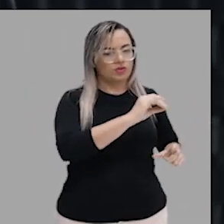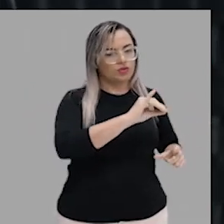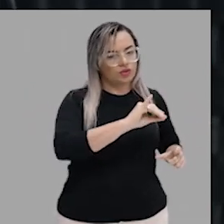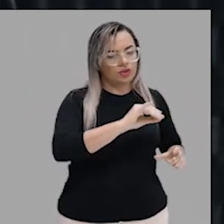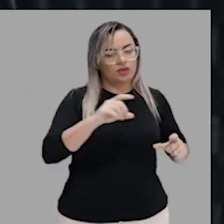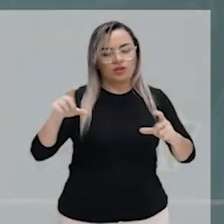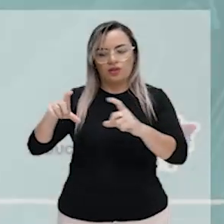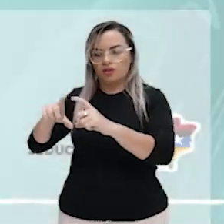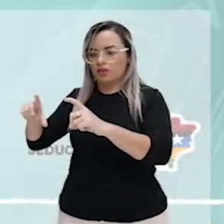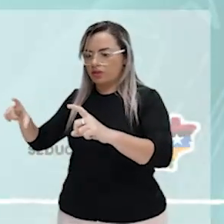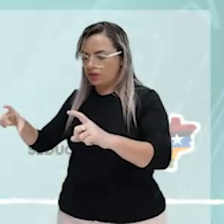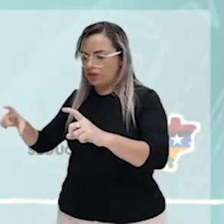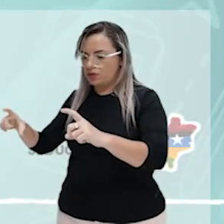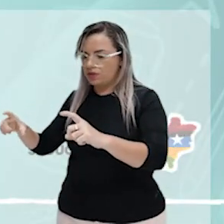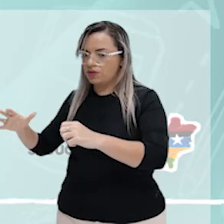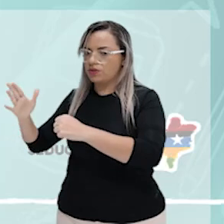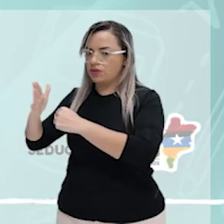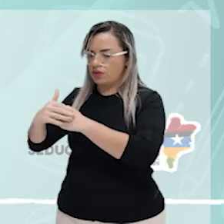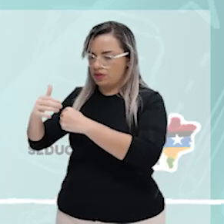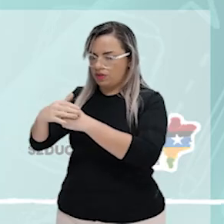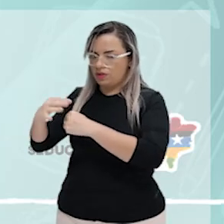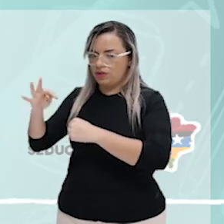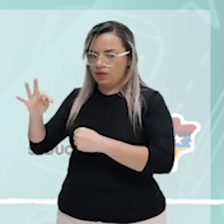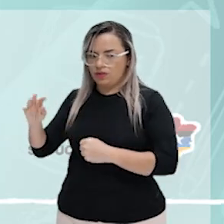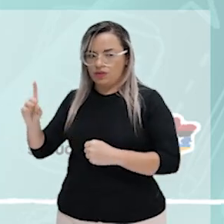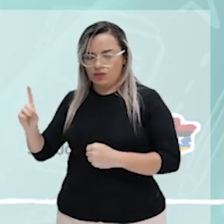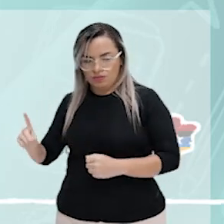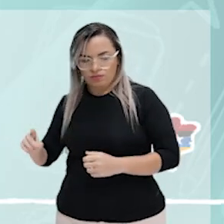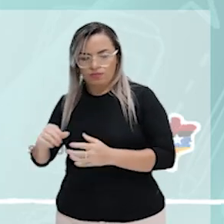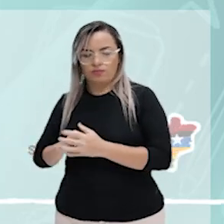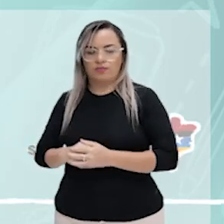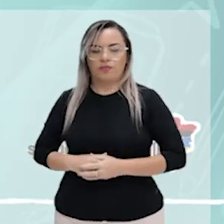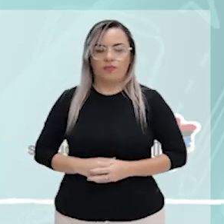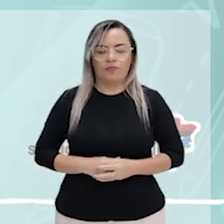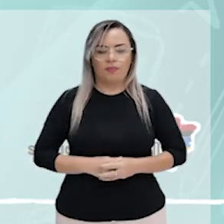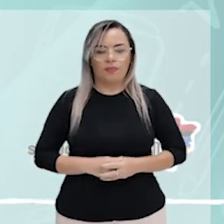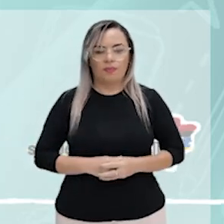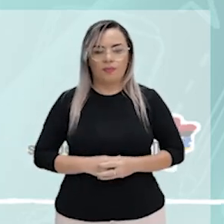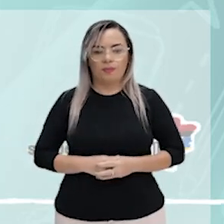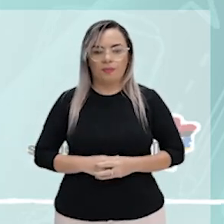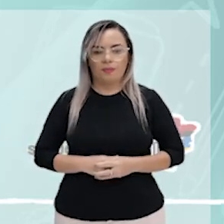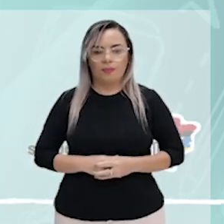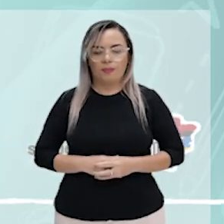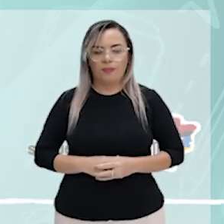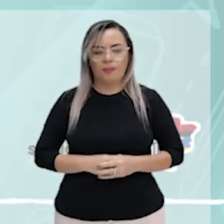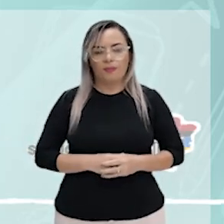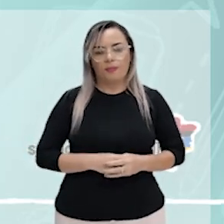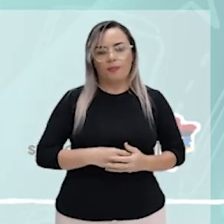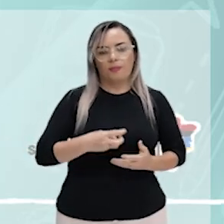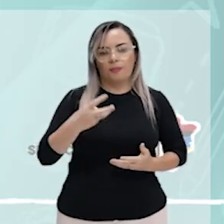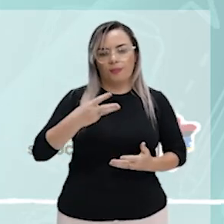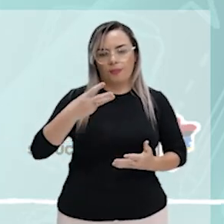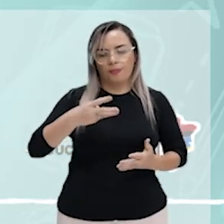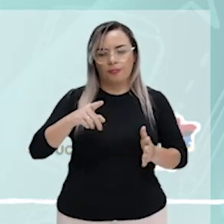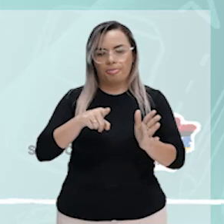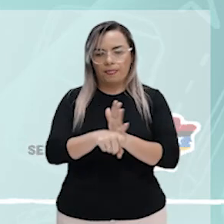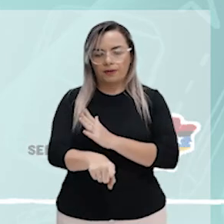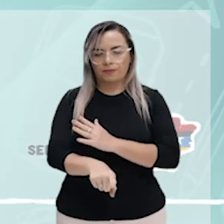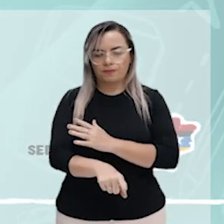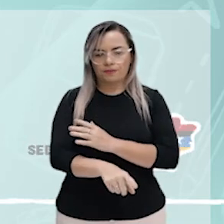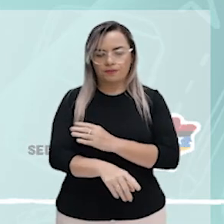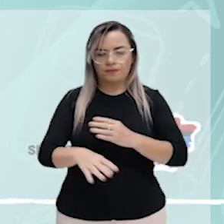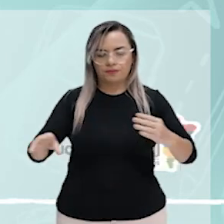Muito bem. Como ficaria o complemento aqui dessa frase? Agradecer